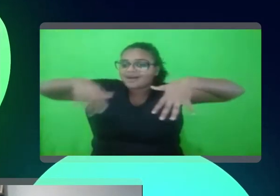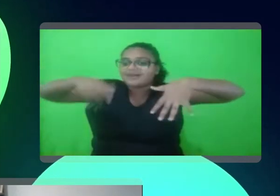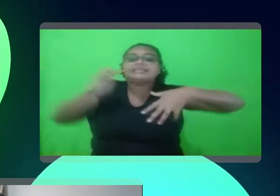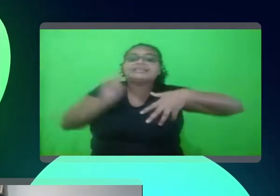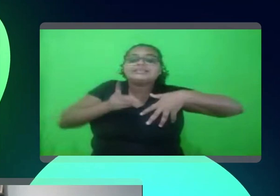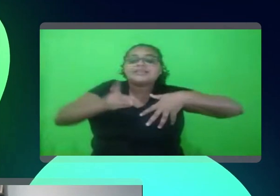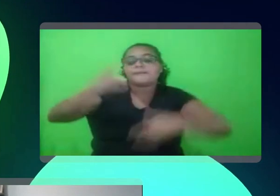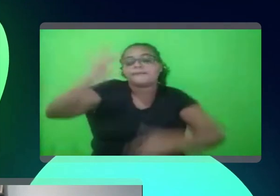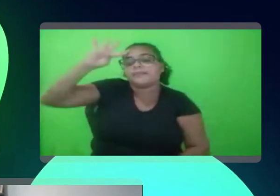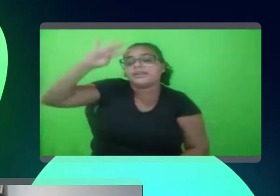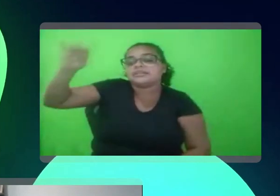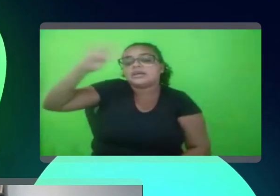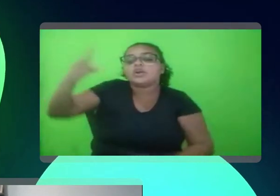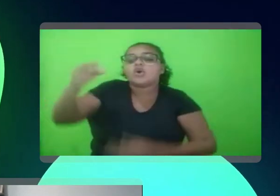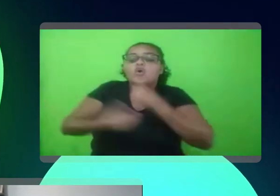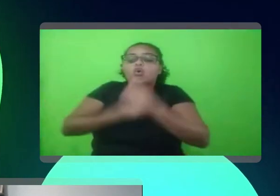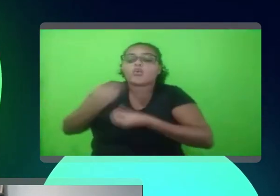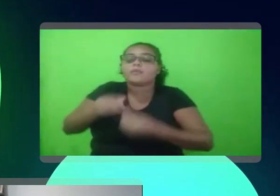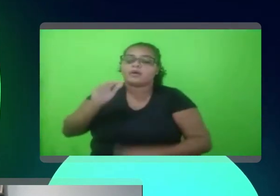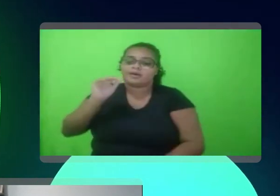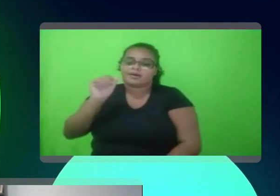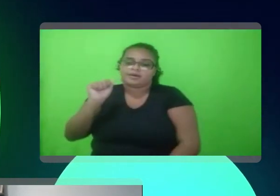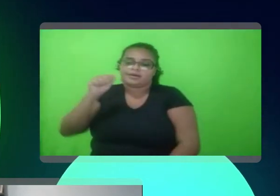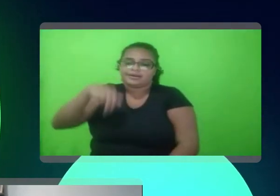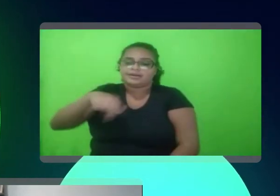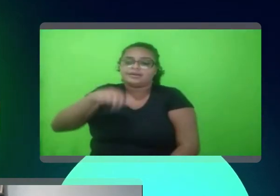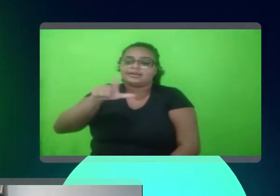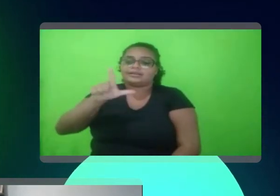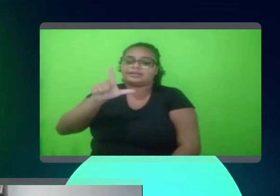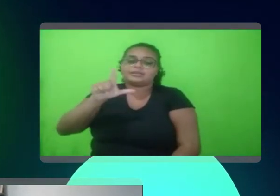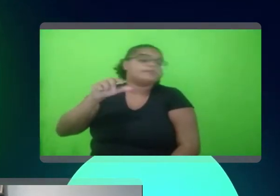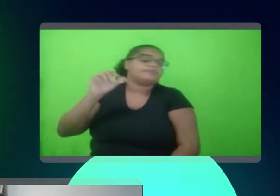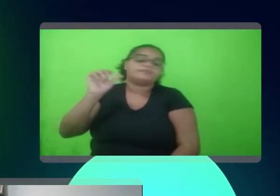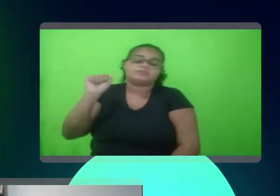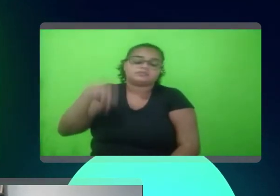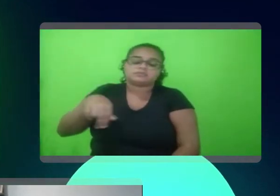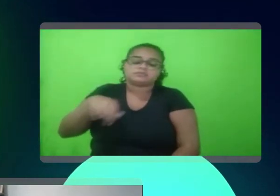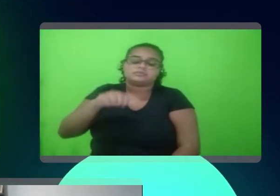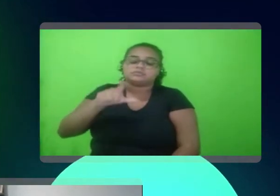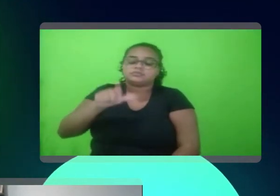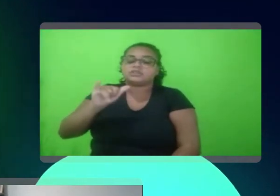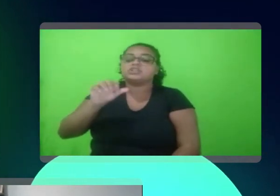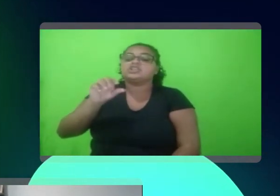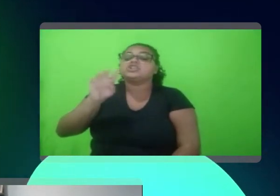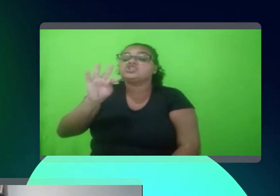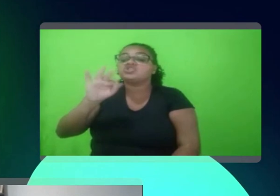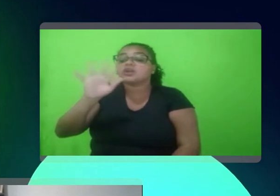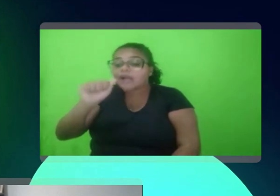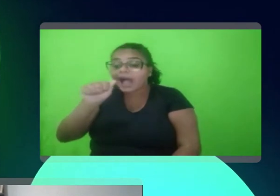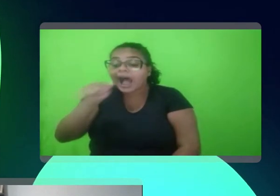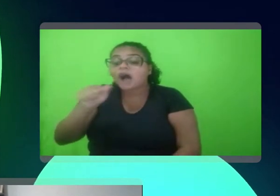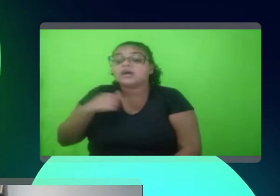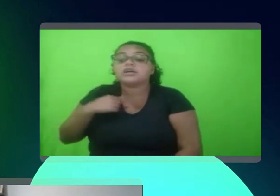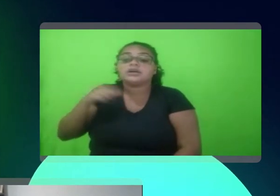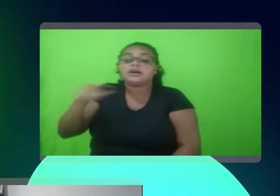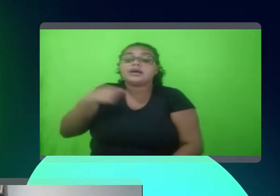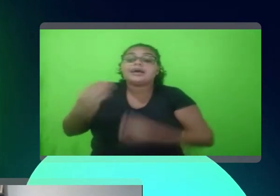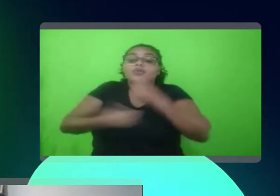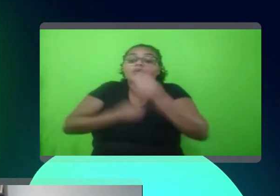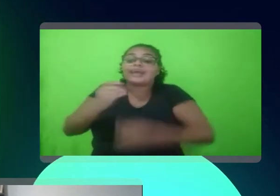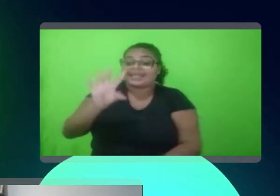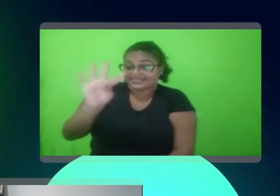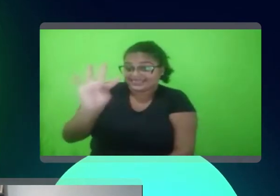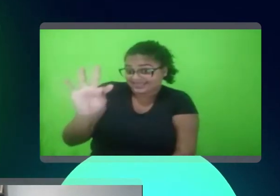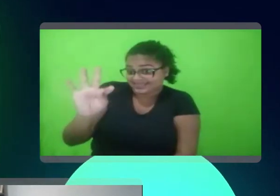pensando sempre de forma analítica, tá, então eu acho que essa que a, né, o principal aprendizado que eu levei da faculdade, então, pô, beleza, eu tenho que provar um